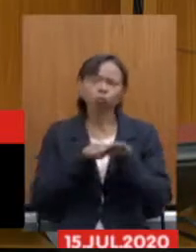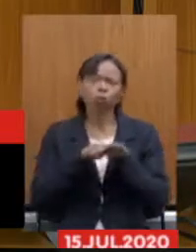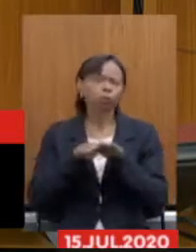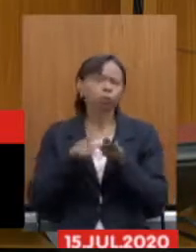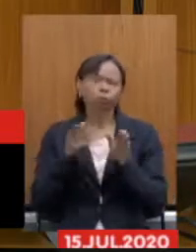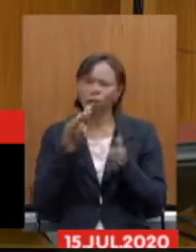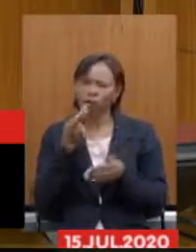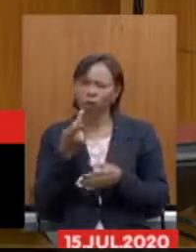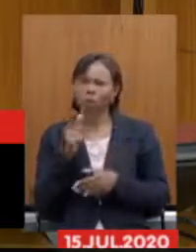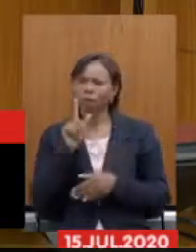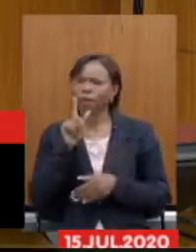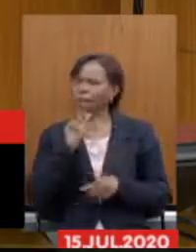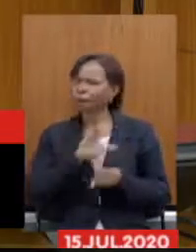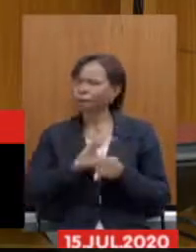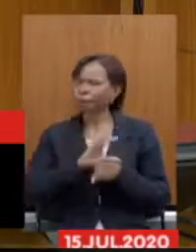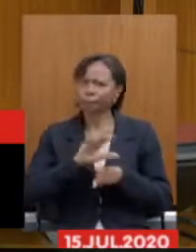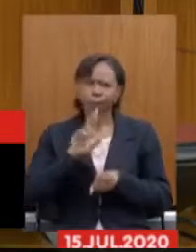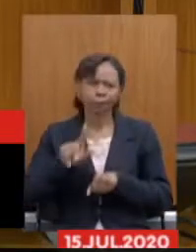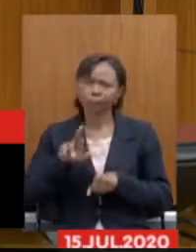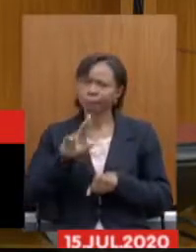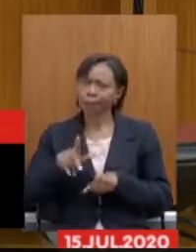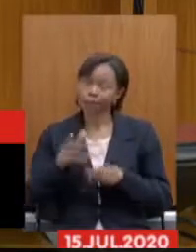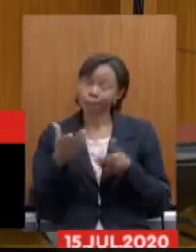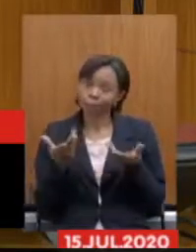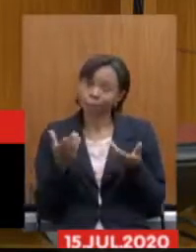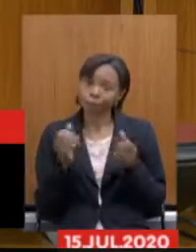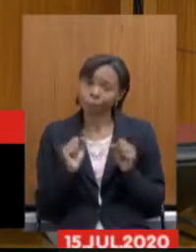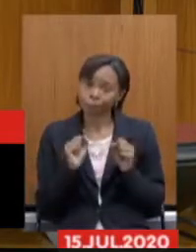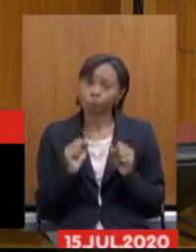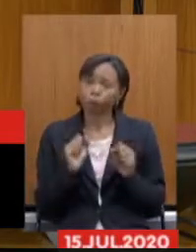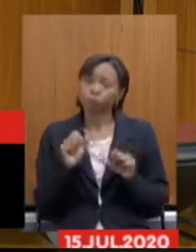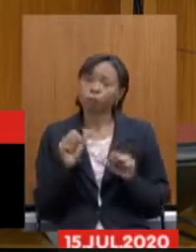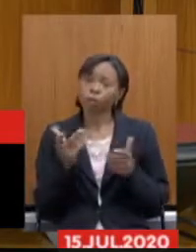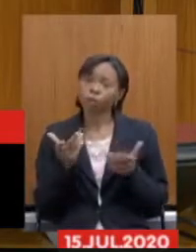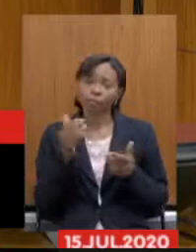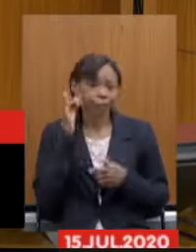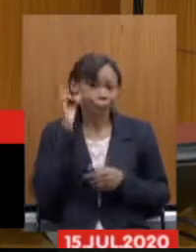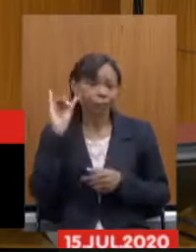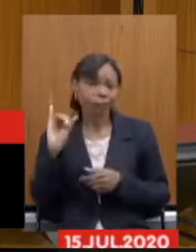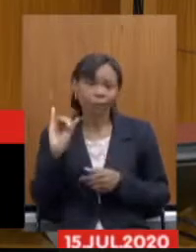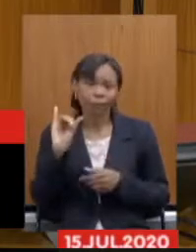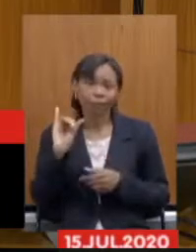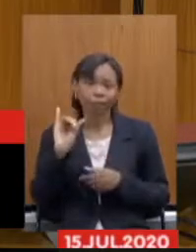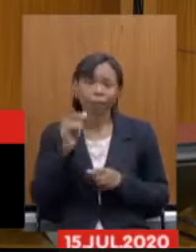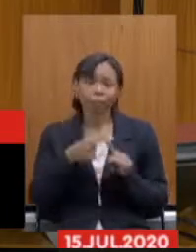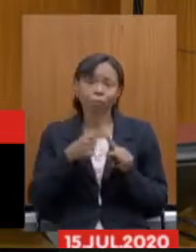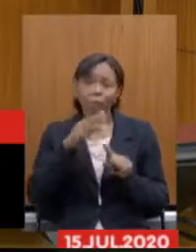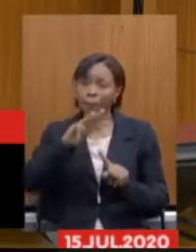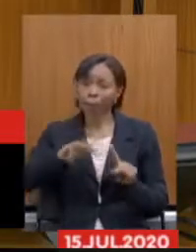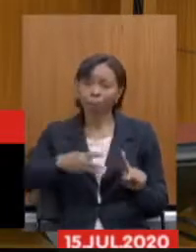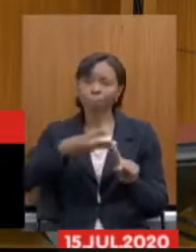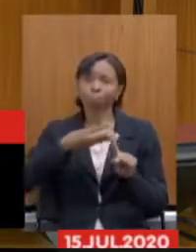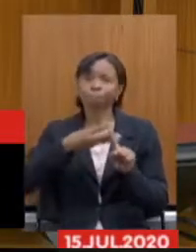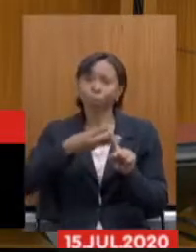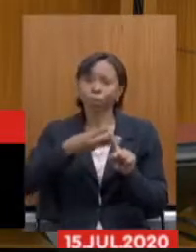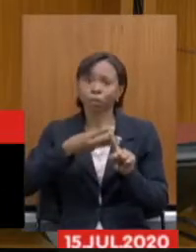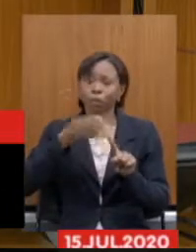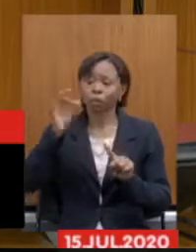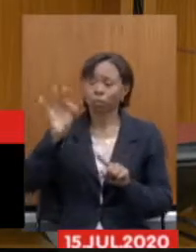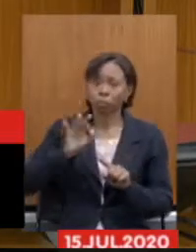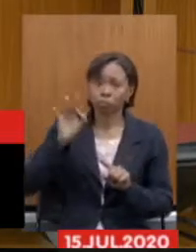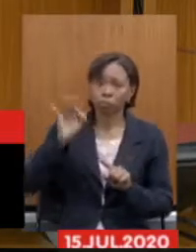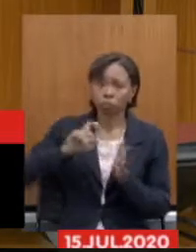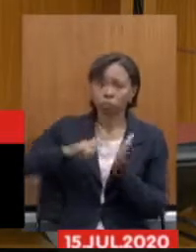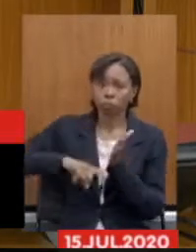inconstitucional, portanto, acho que é algo que poderia ser evitado, além de significar uma tripla tributação no caso dos nossos aposentados. Vejam bem,